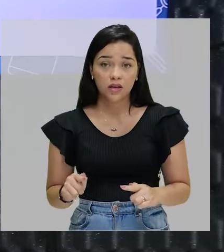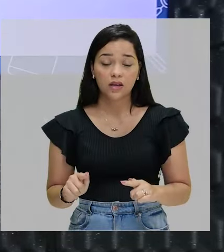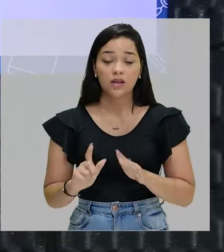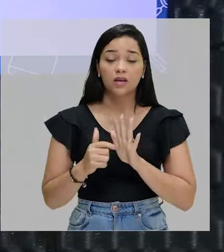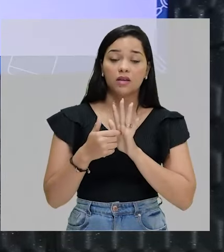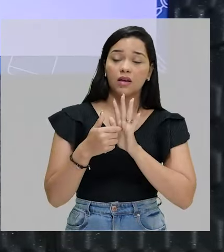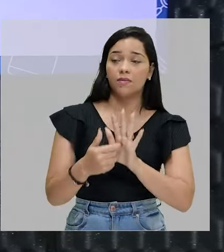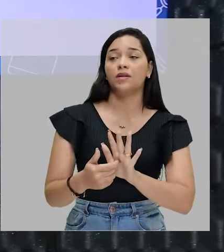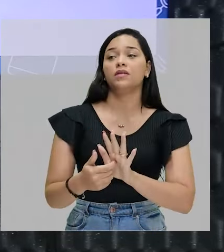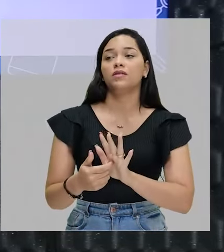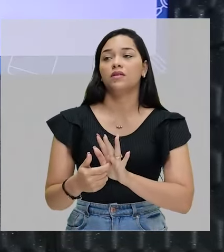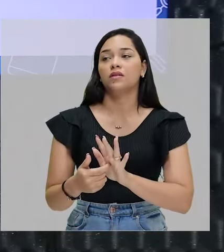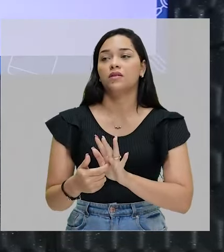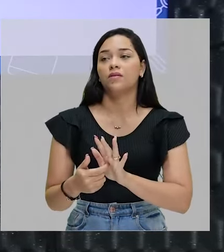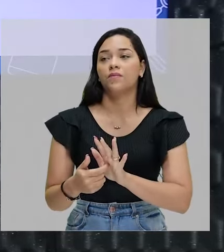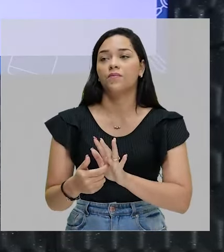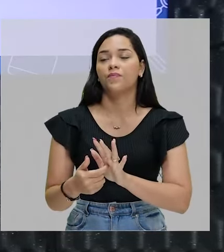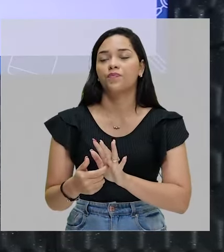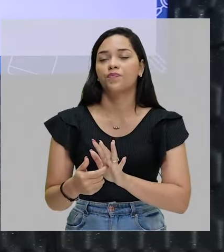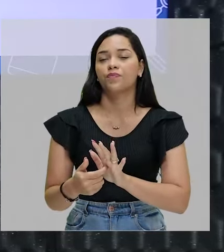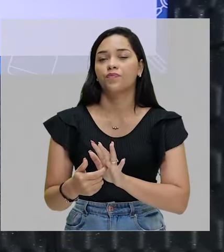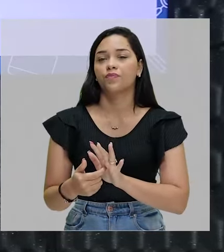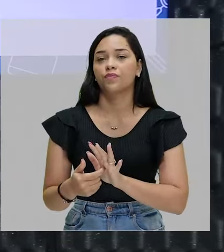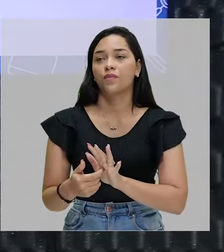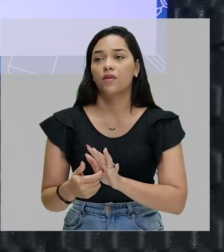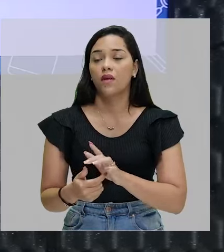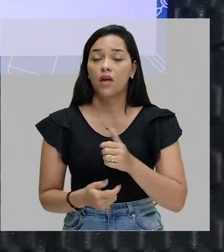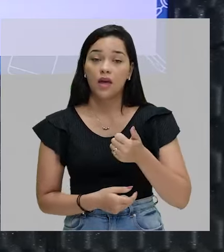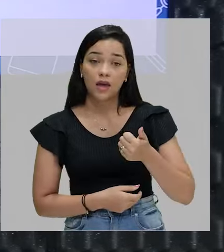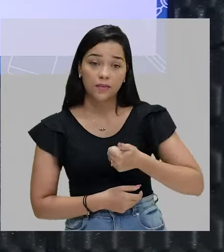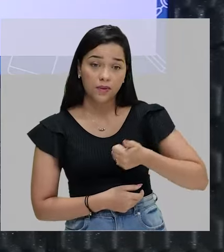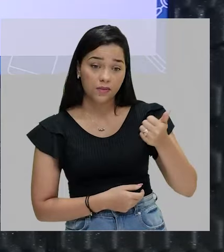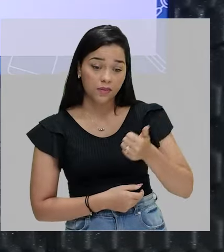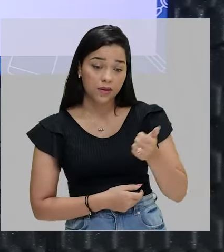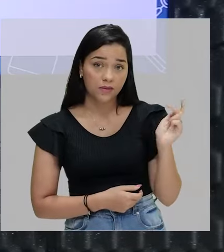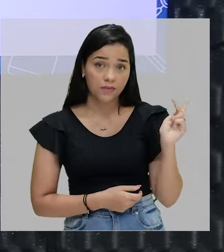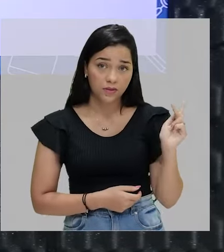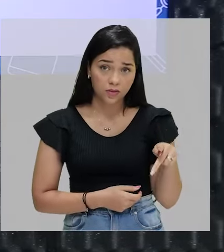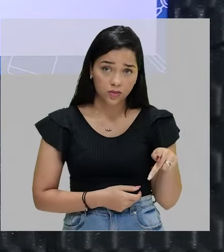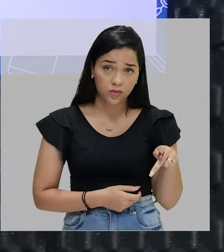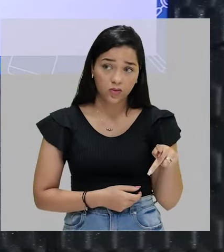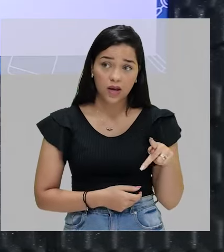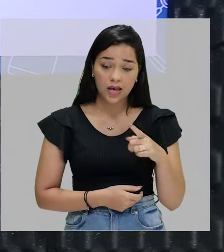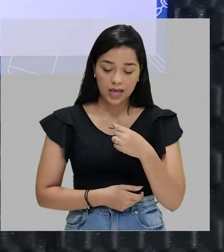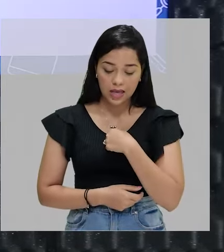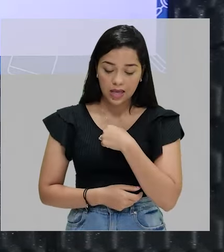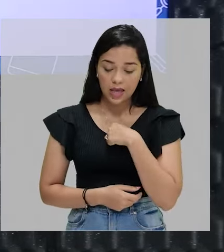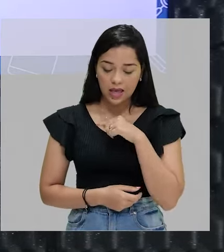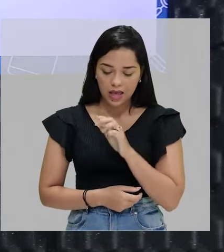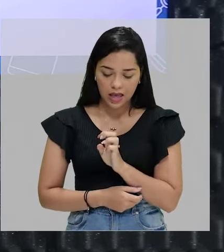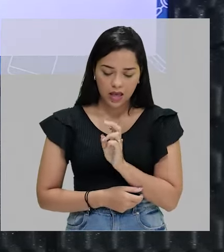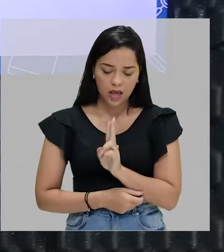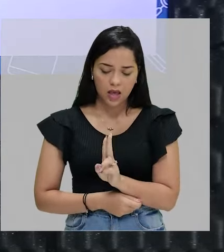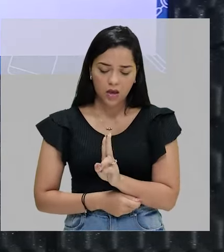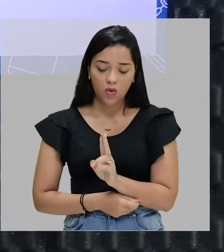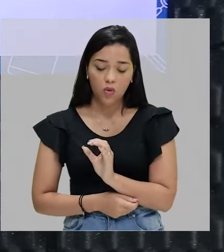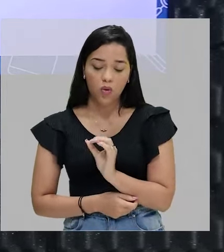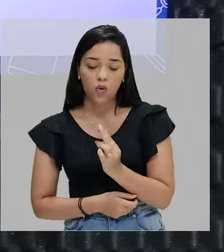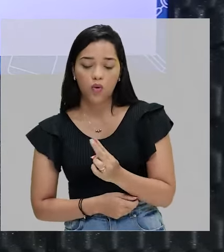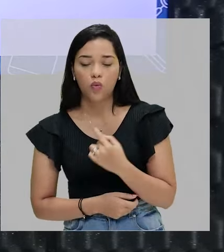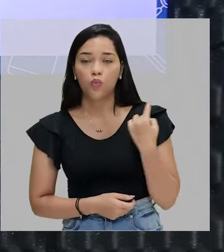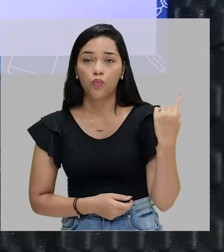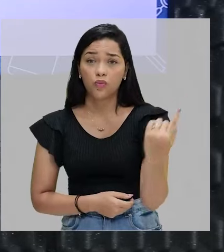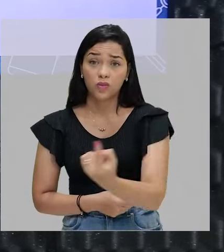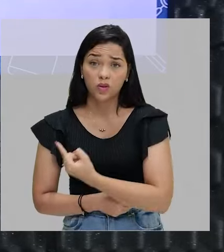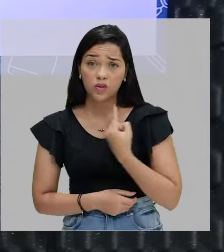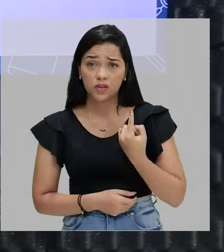apresentam em primeira pessoa, eu ou nós.